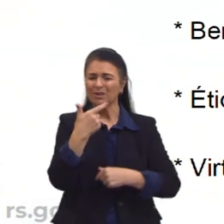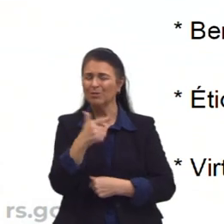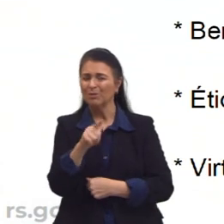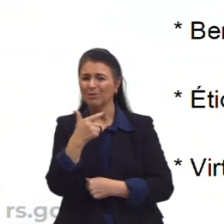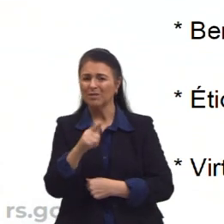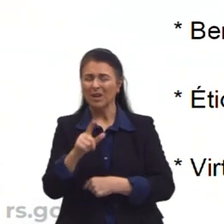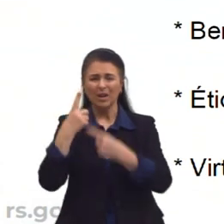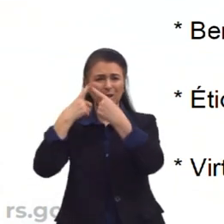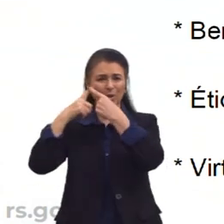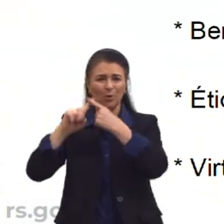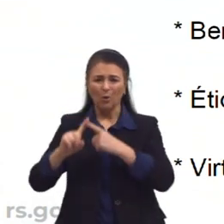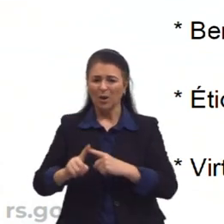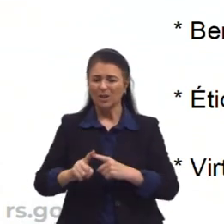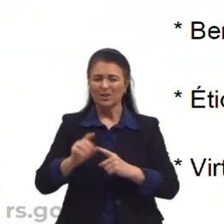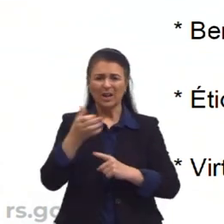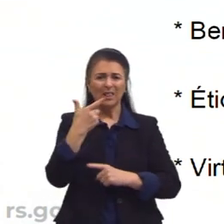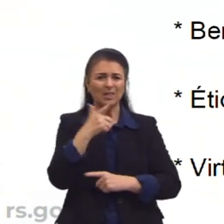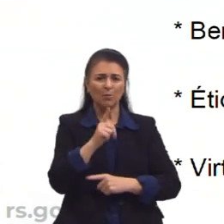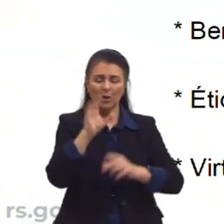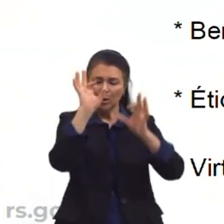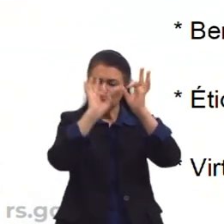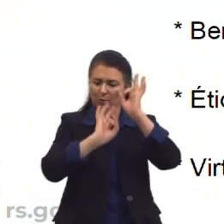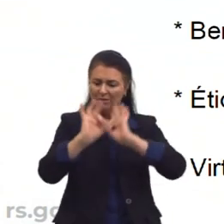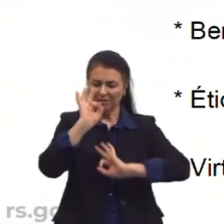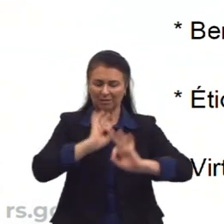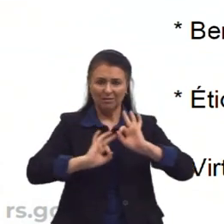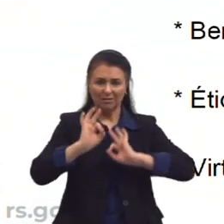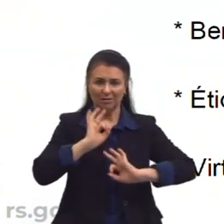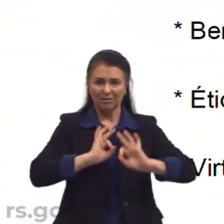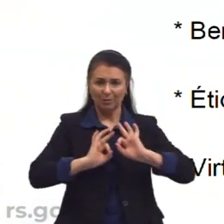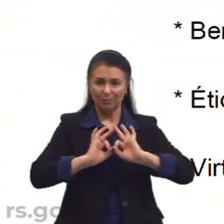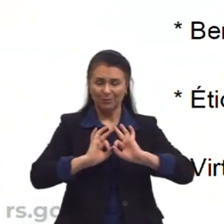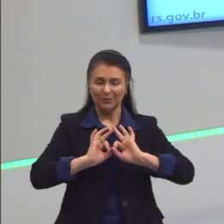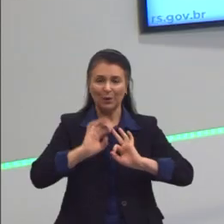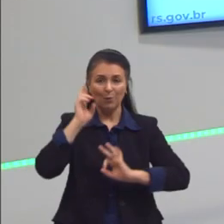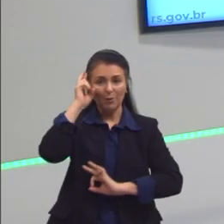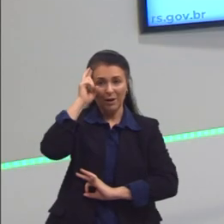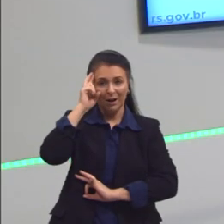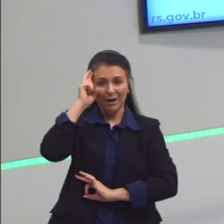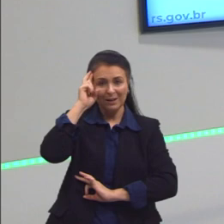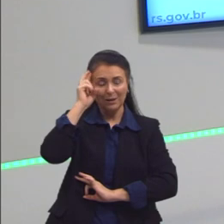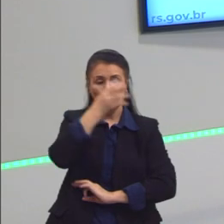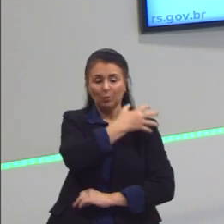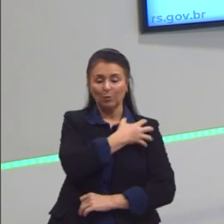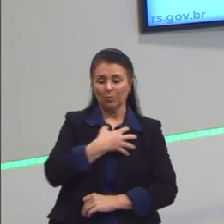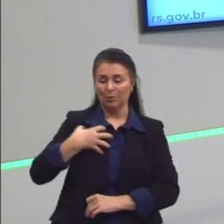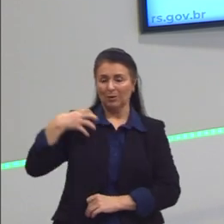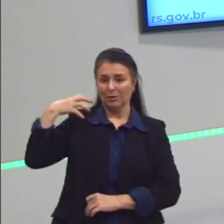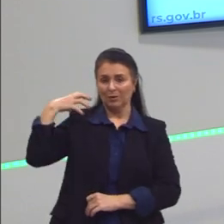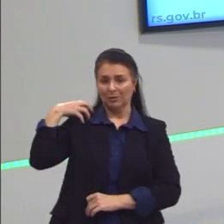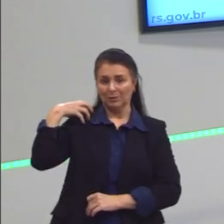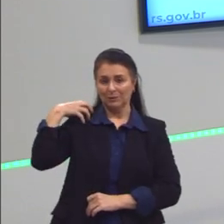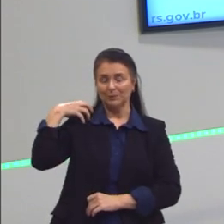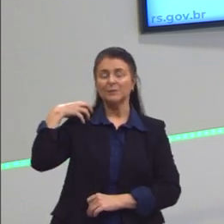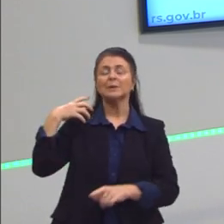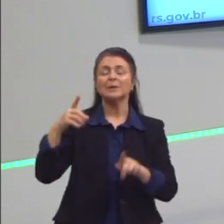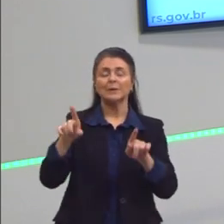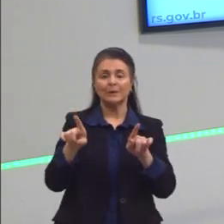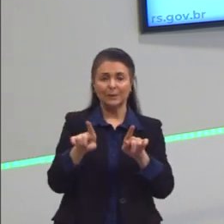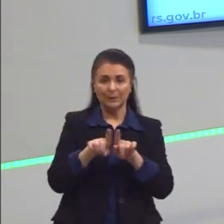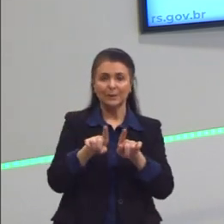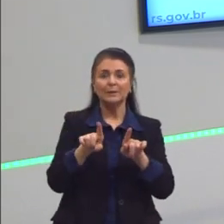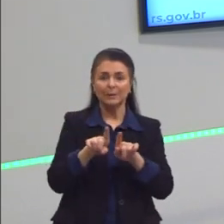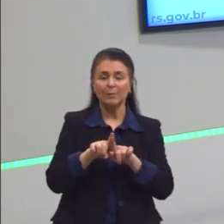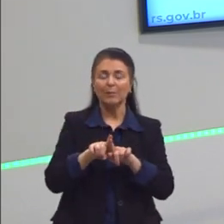é algo desordenado, certo? Então, também a razão que o Aristóteles vai nos trazer para essa